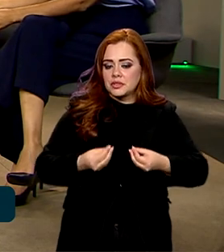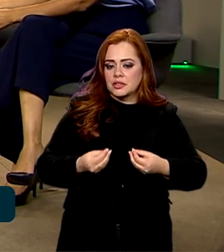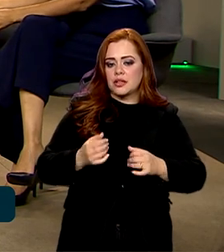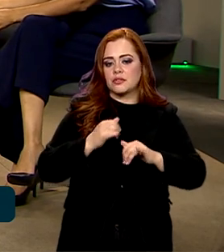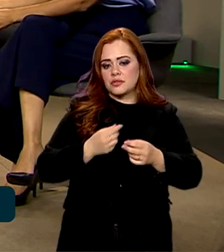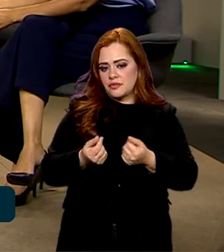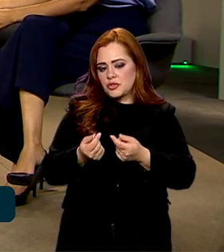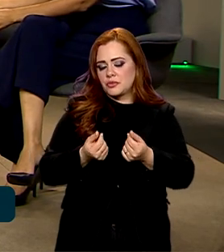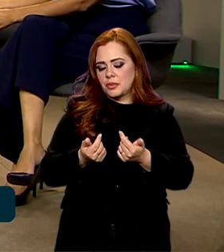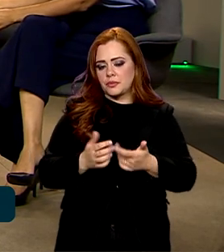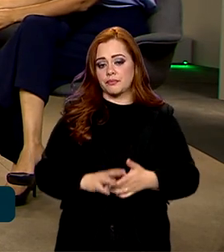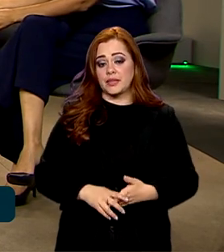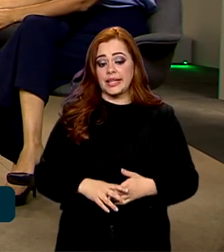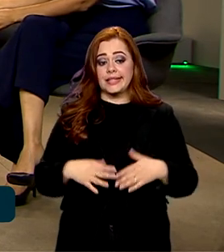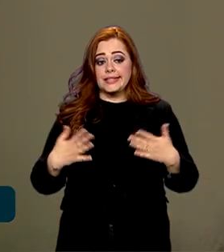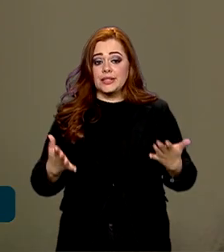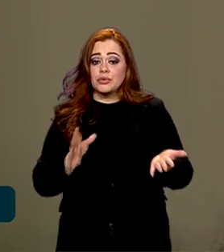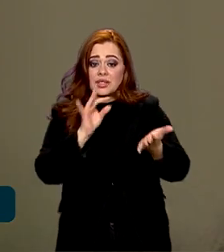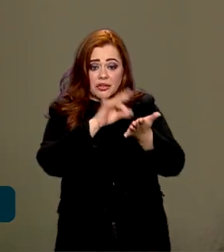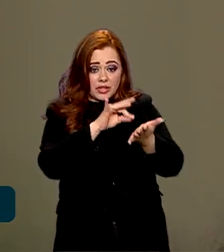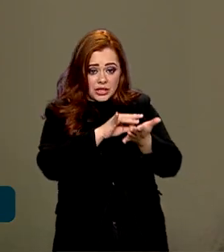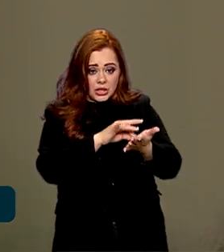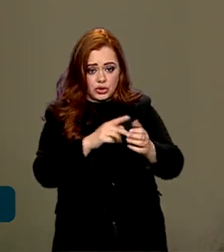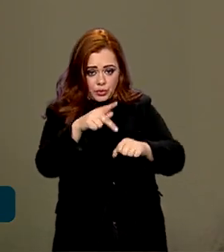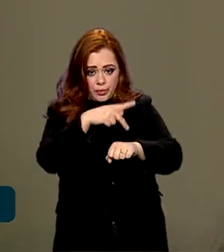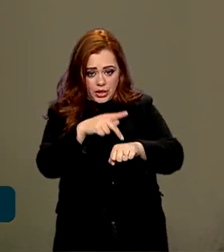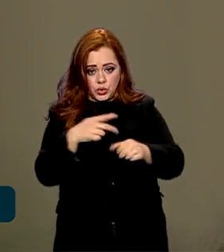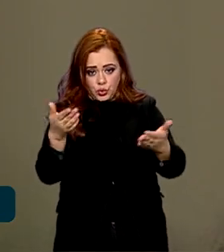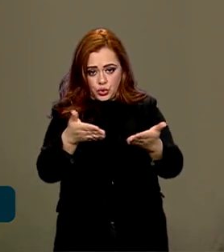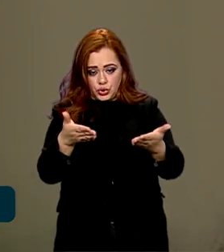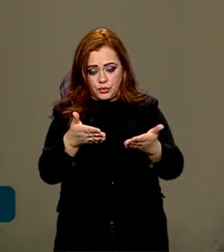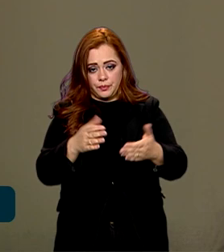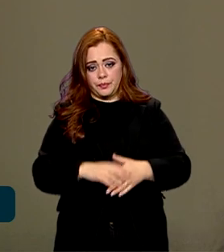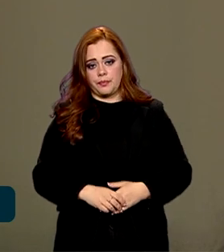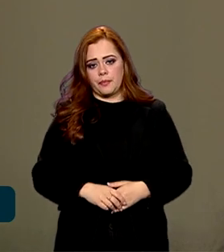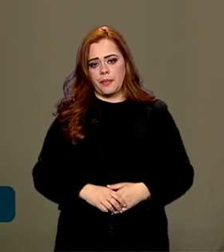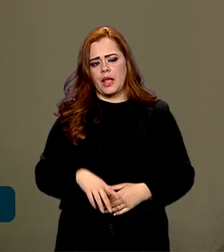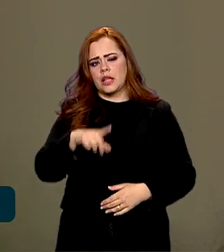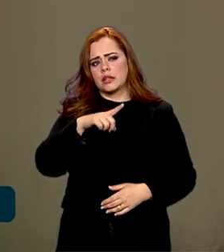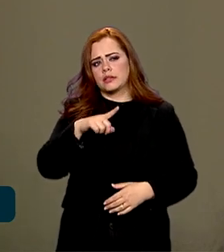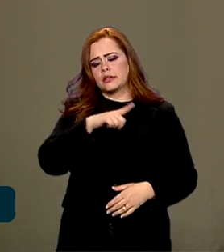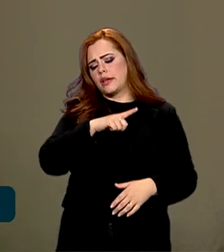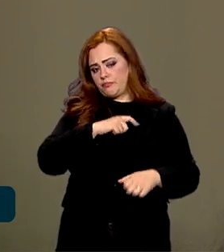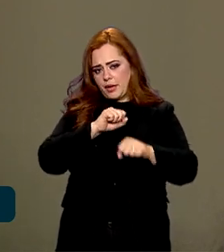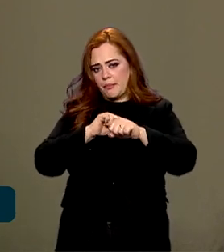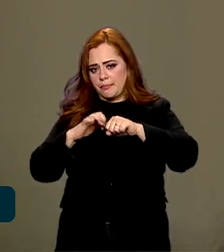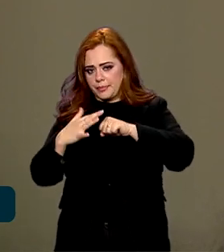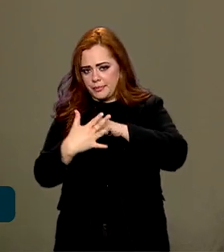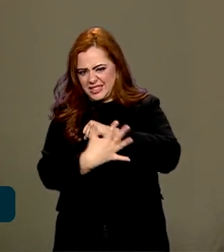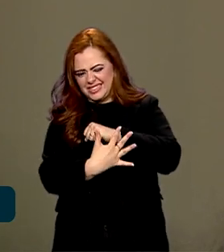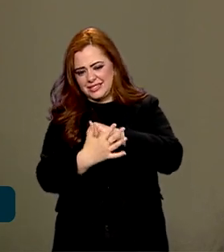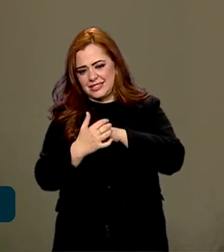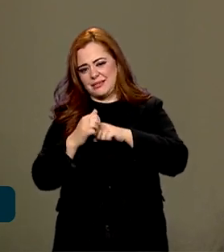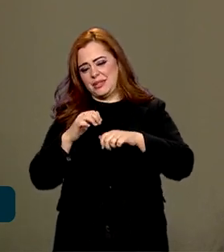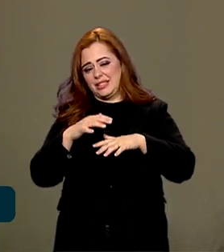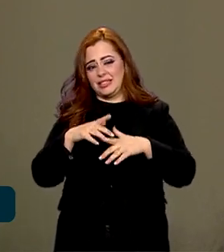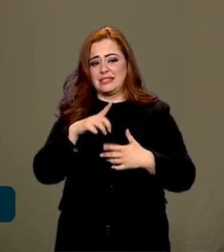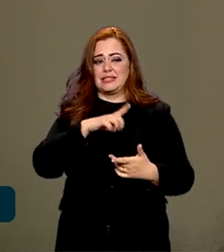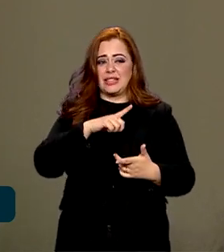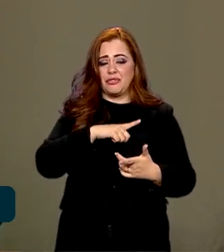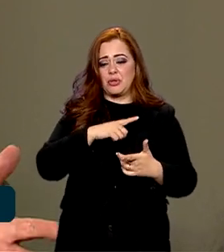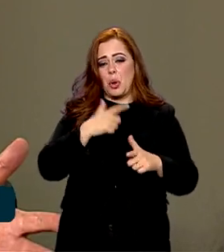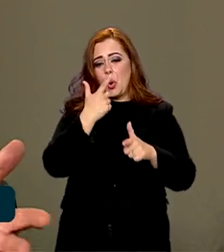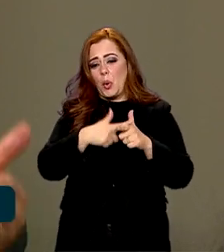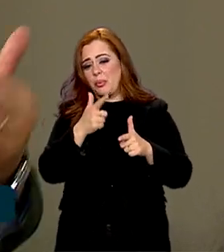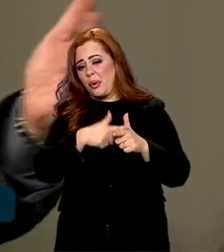Na verdade, o país hoje, nós tivemos uma pandemia, houve problemas no mundo